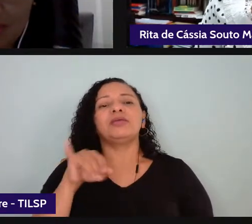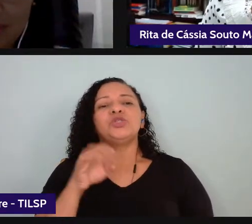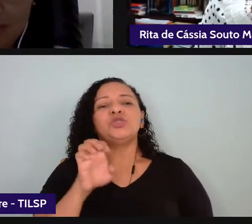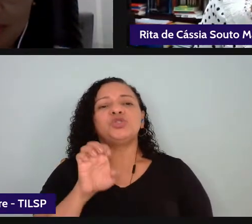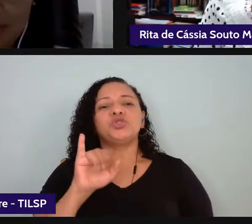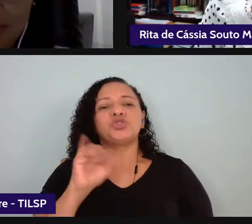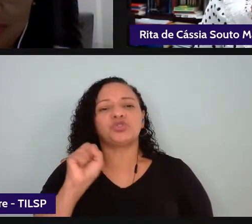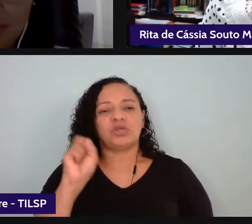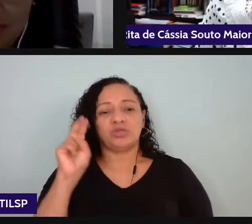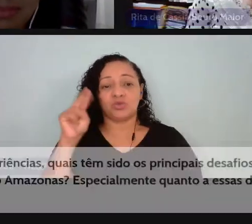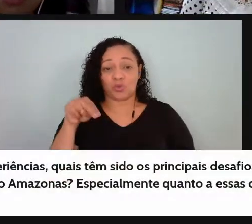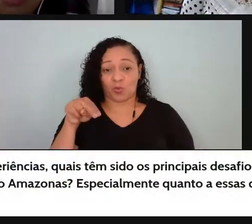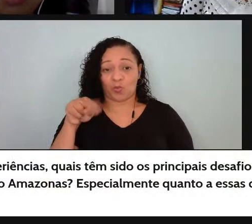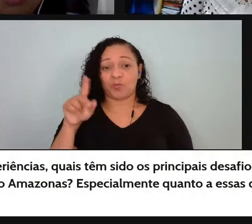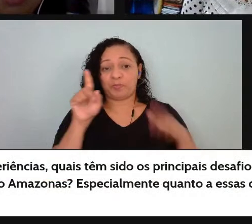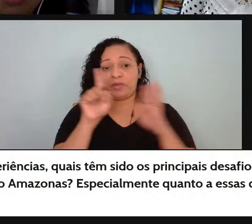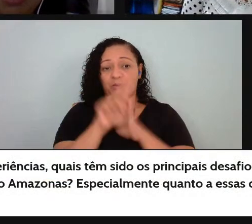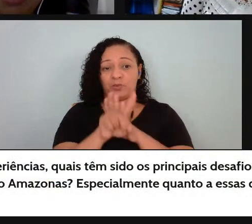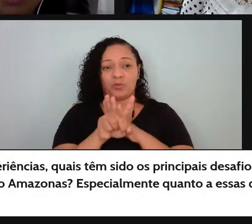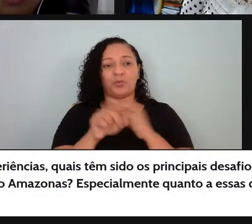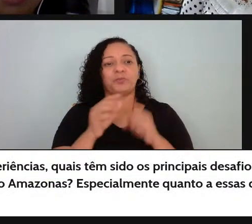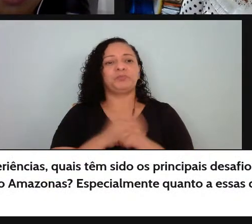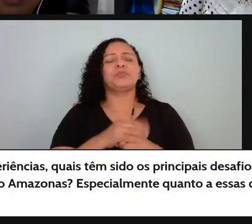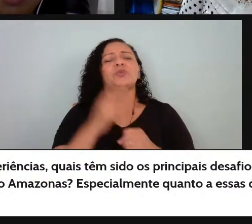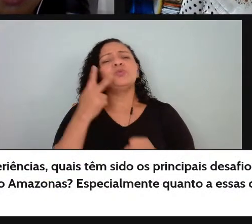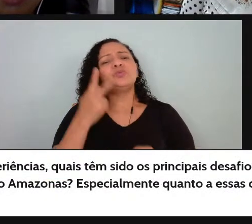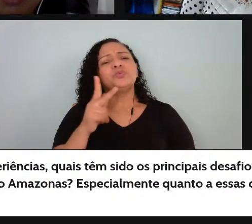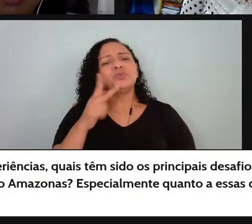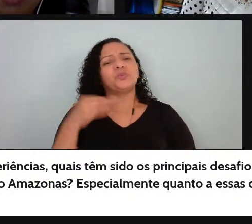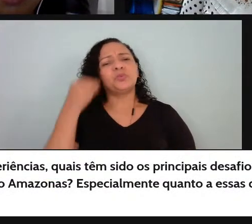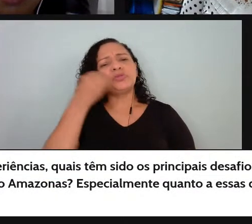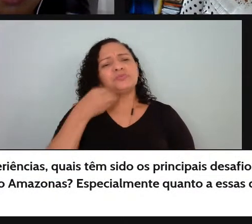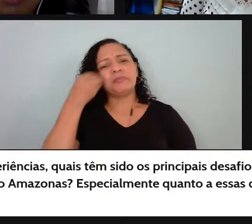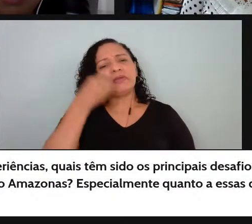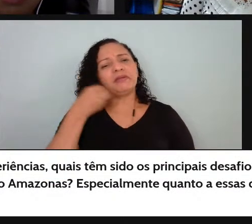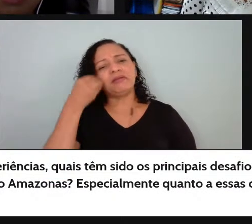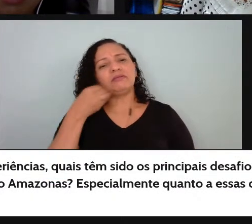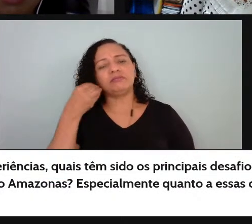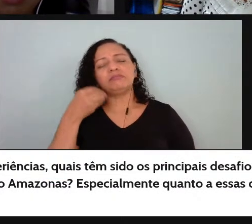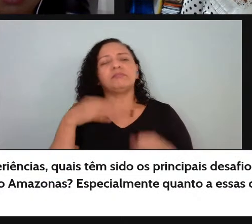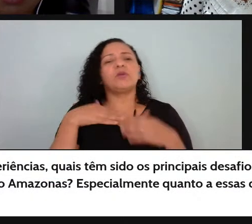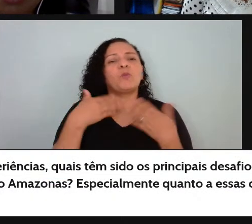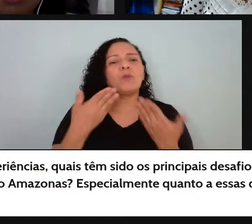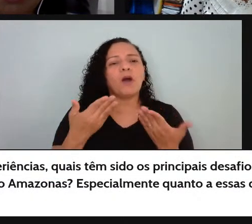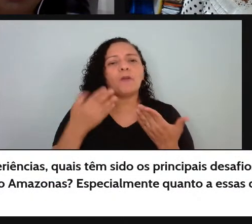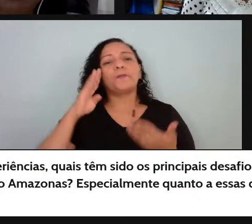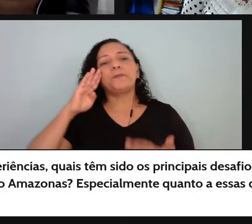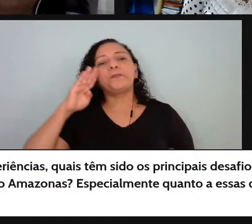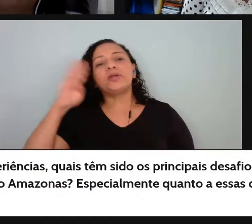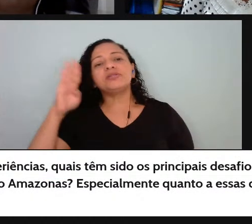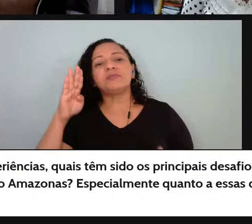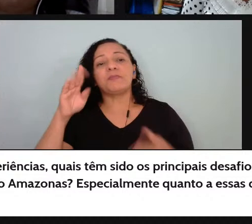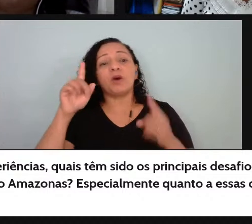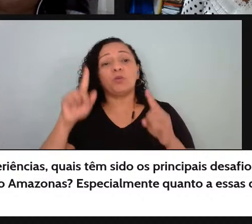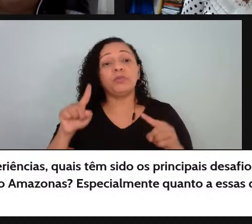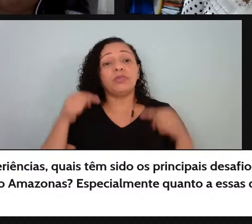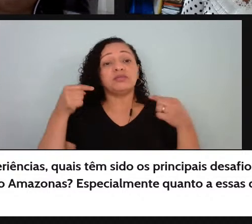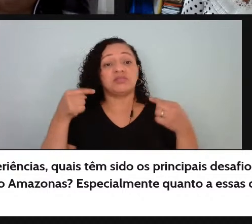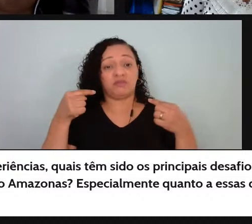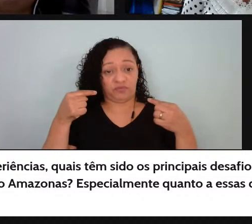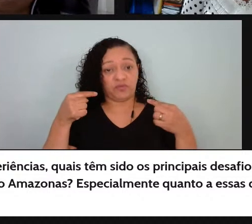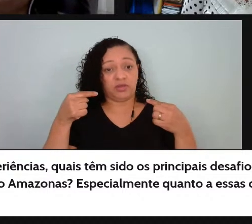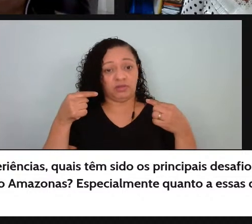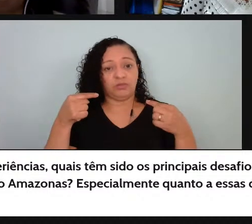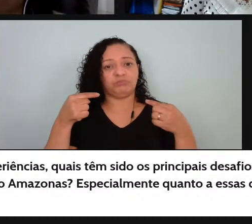pergunta a partir das suas experiências quais tem sido os principais desafios da implementação da